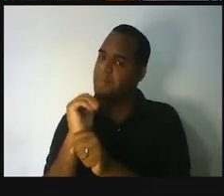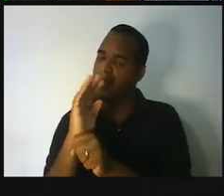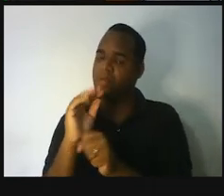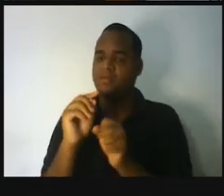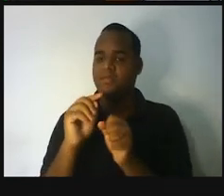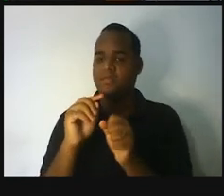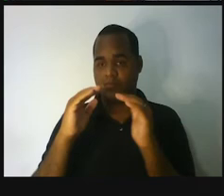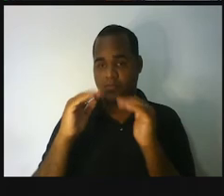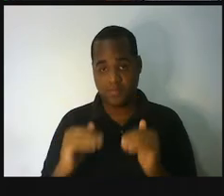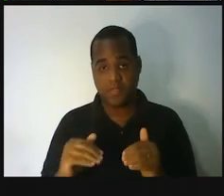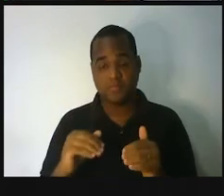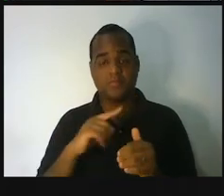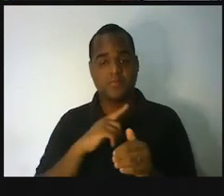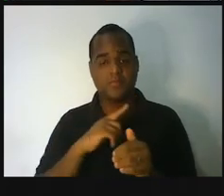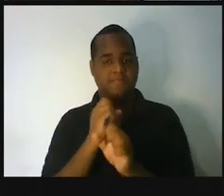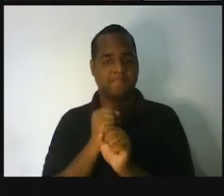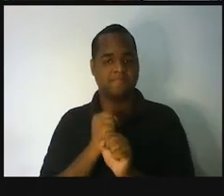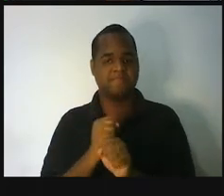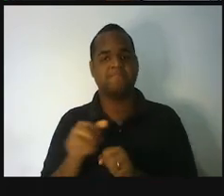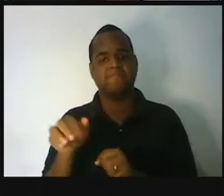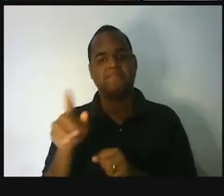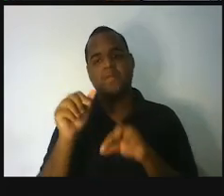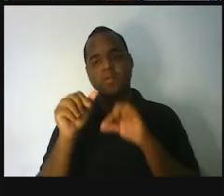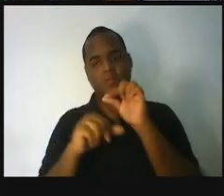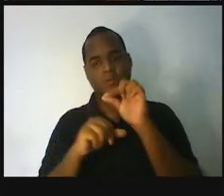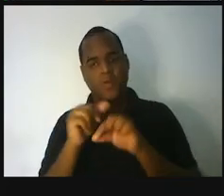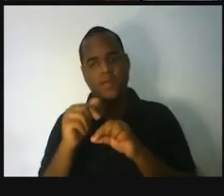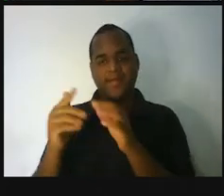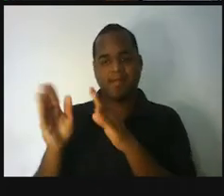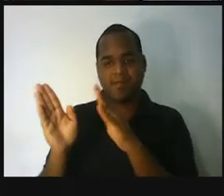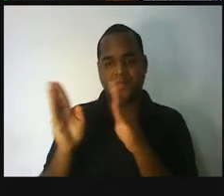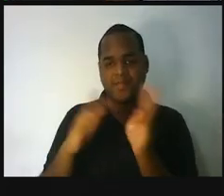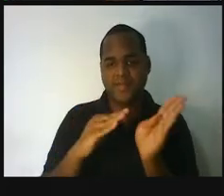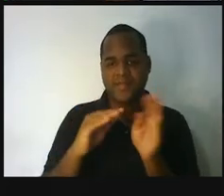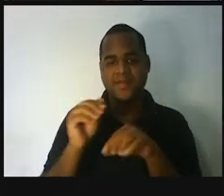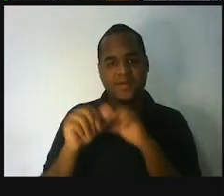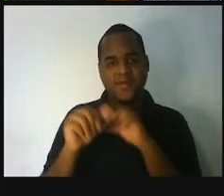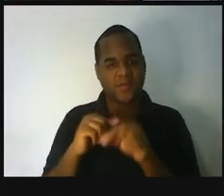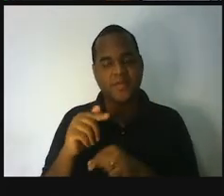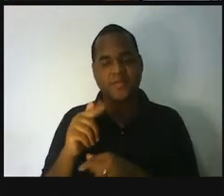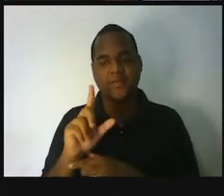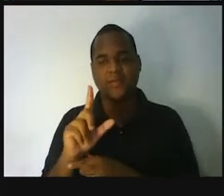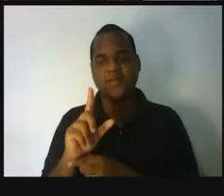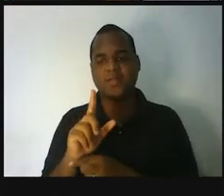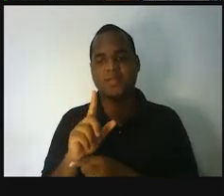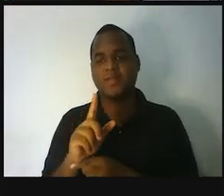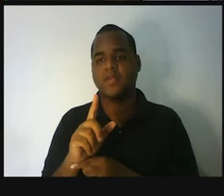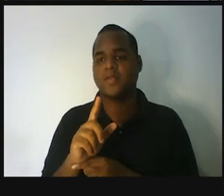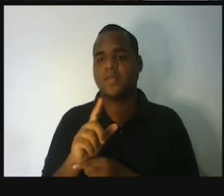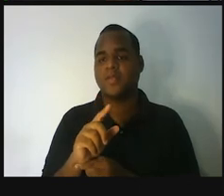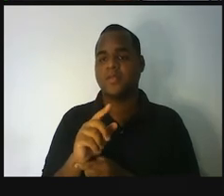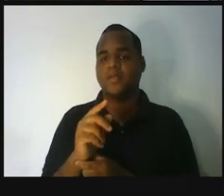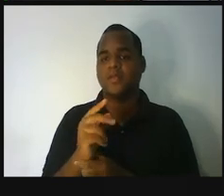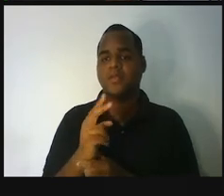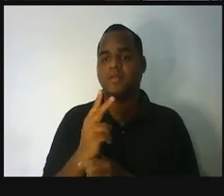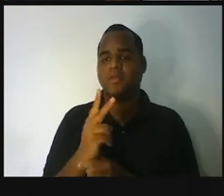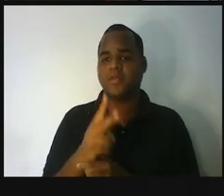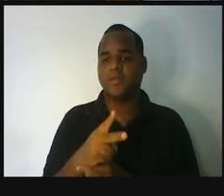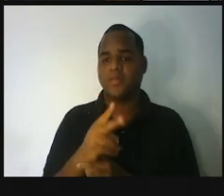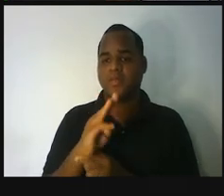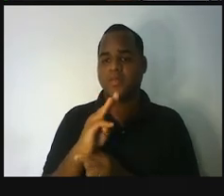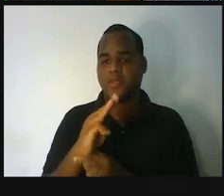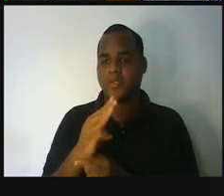todo. E se eu inverter, se eu trocar de lugar ali, o 12.644